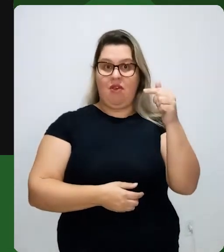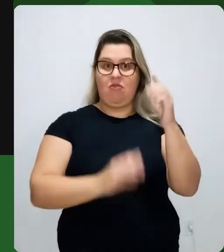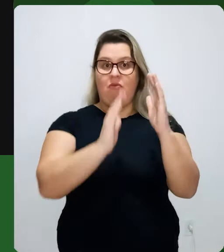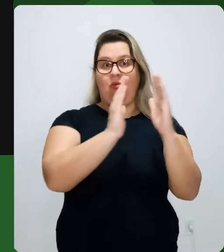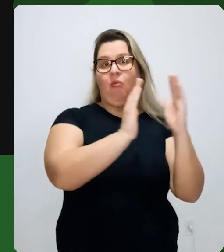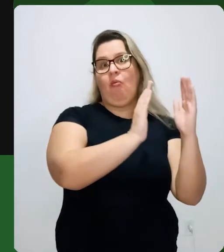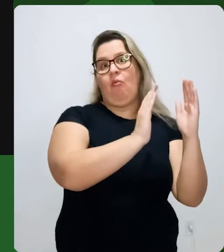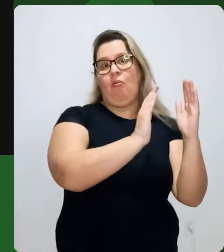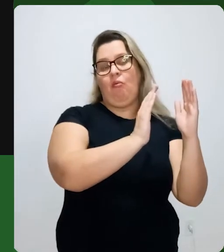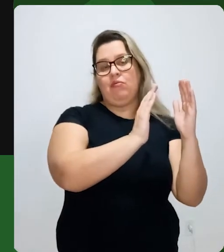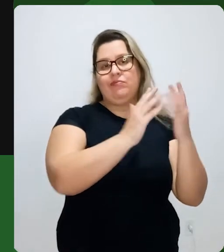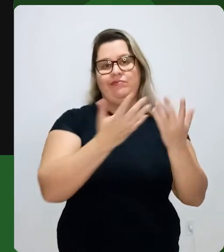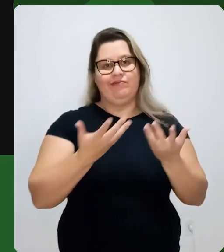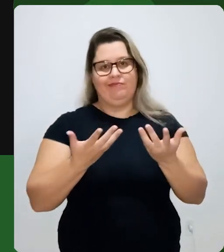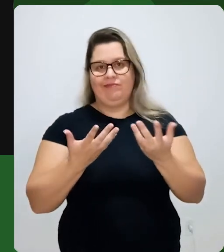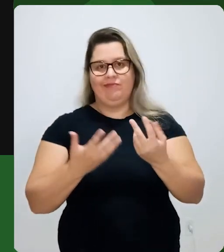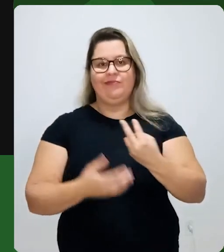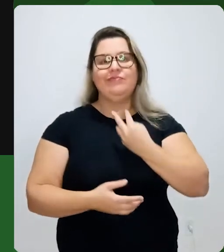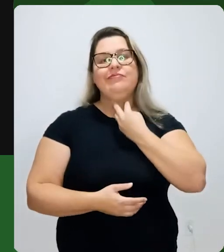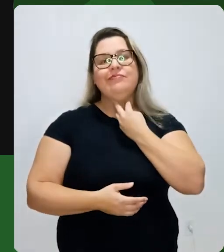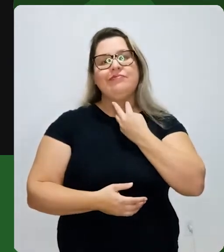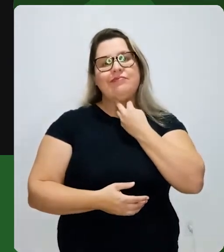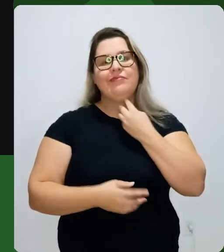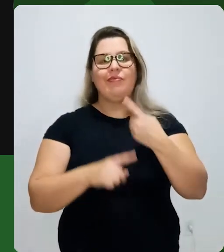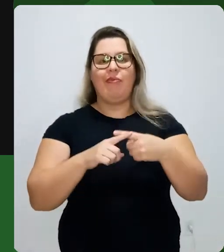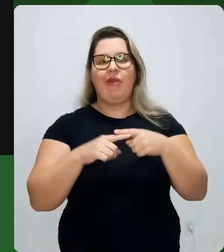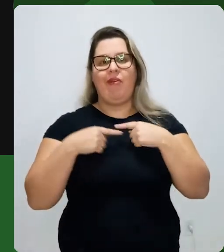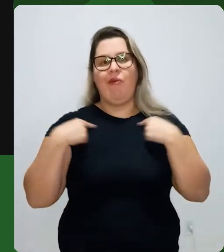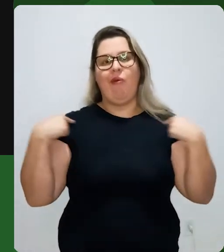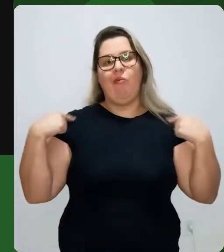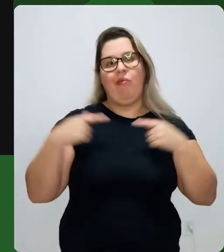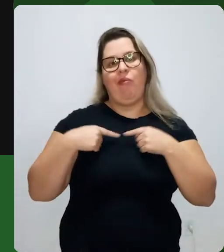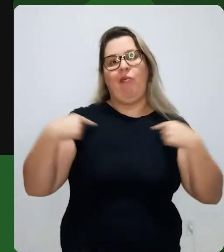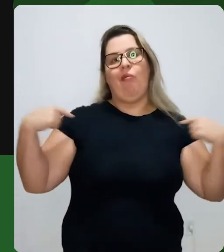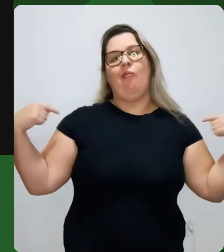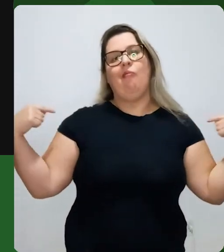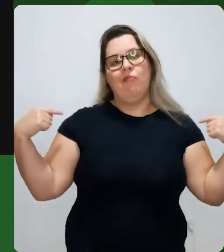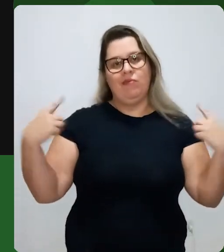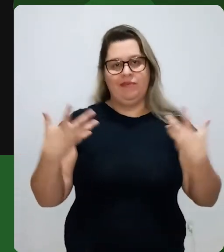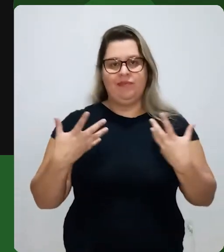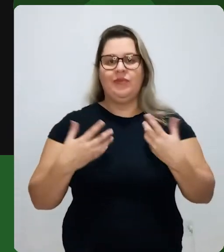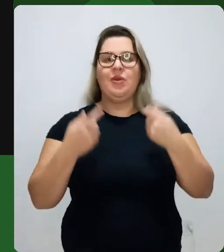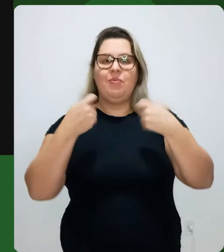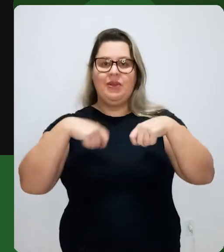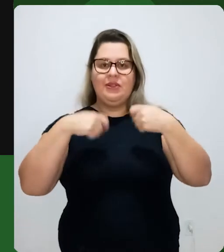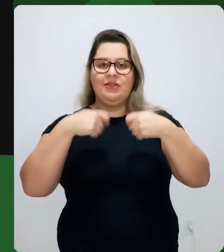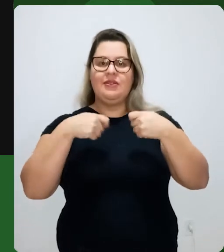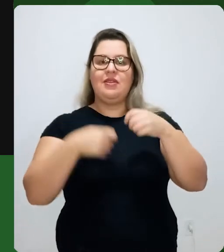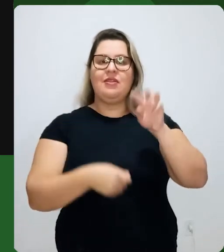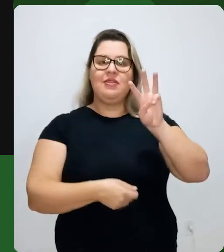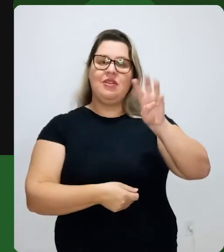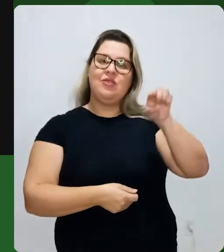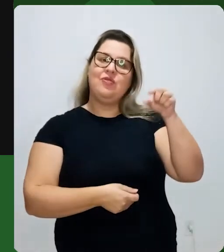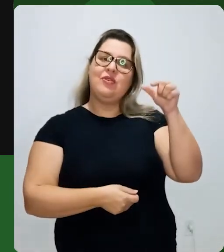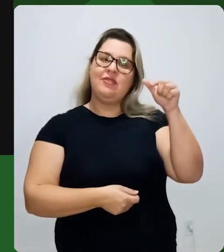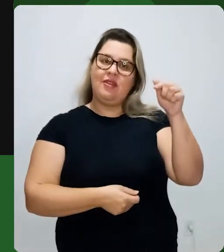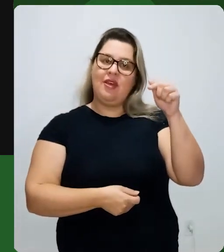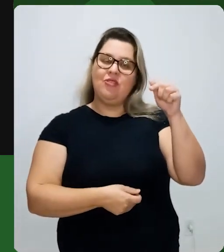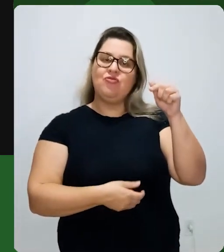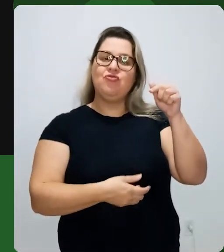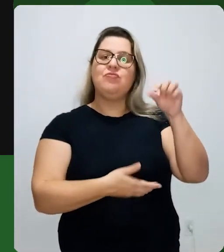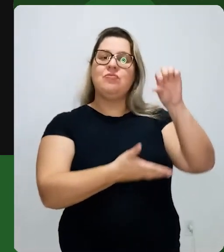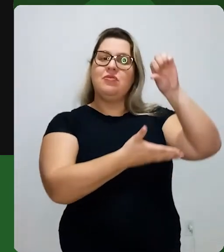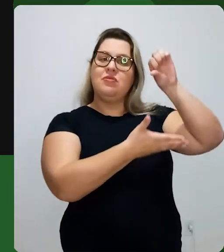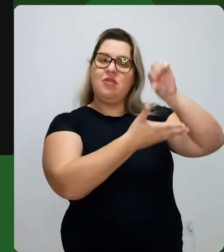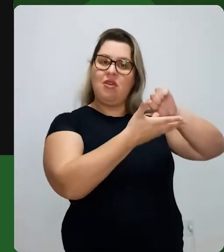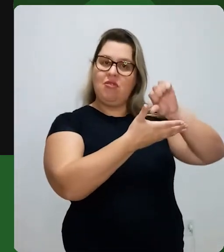colocar ele tudo pra um lado, né? Porque vai ficar um ombro gigante. Então, eu tenho que pegar esse três vírgula sete e centralizar